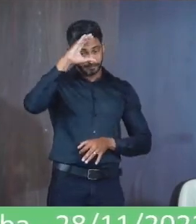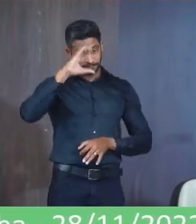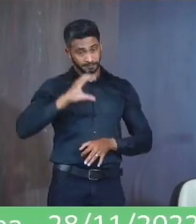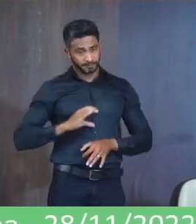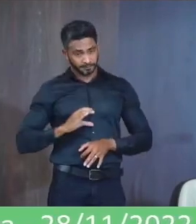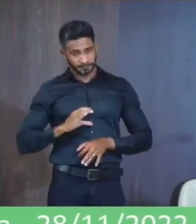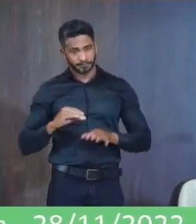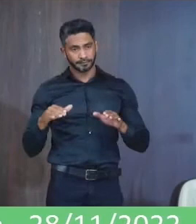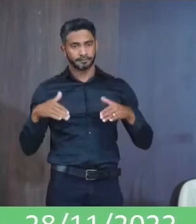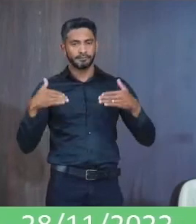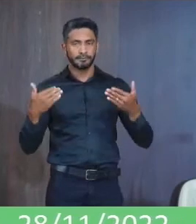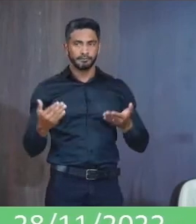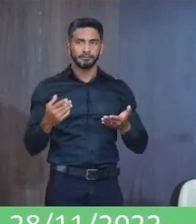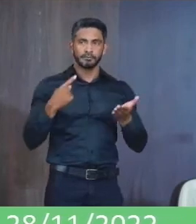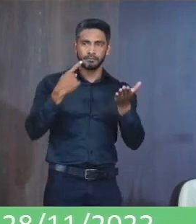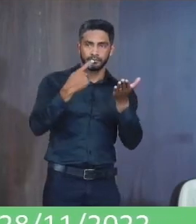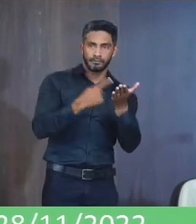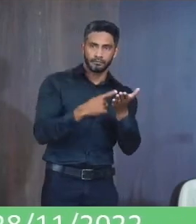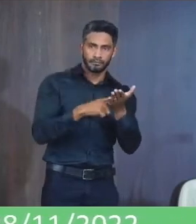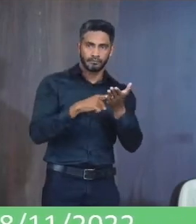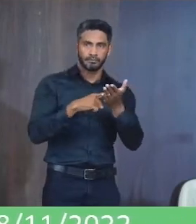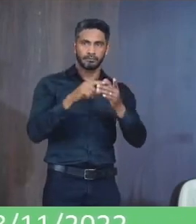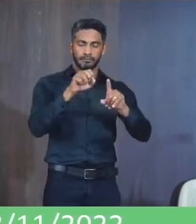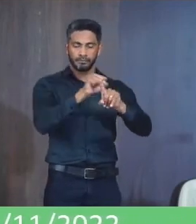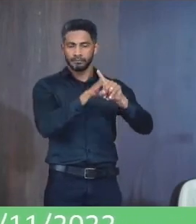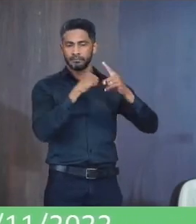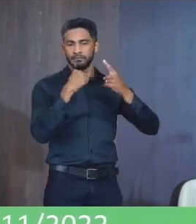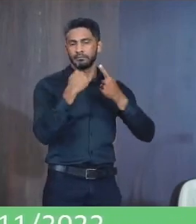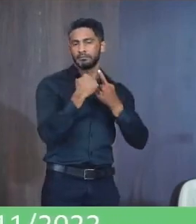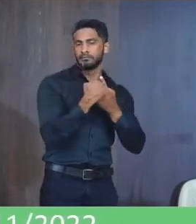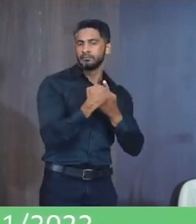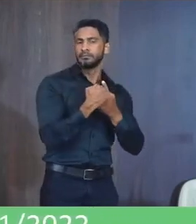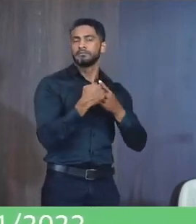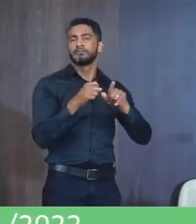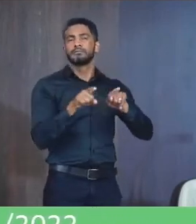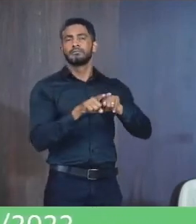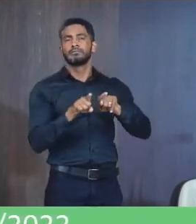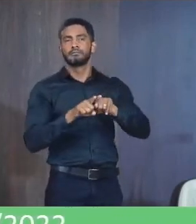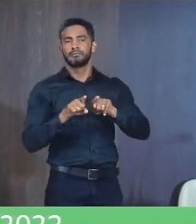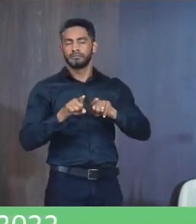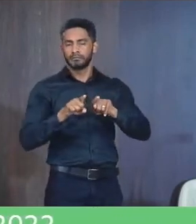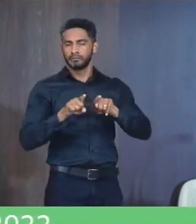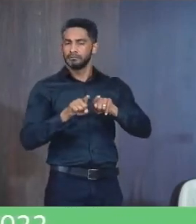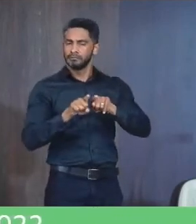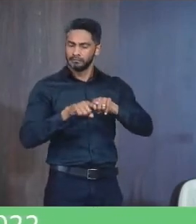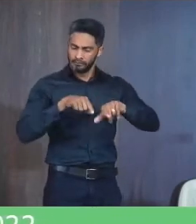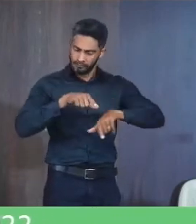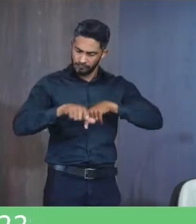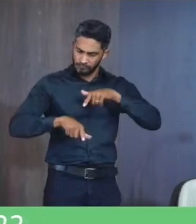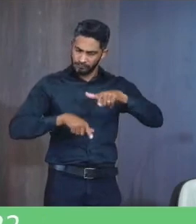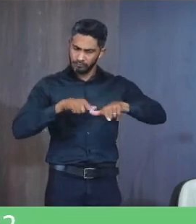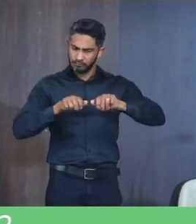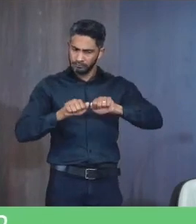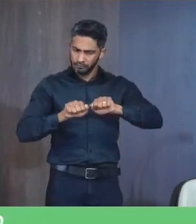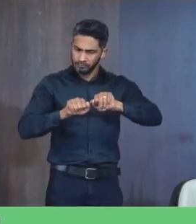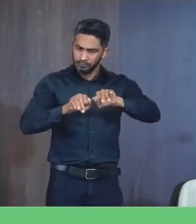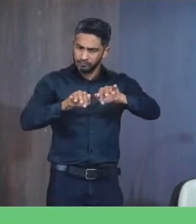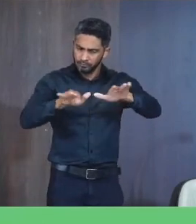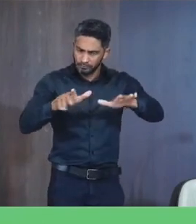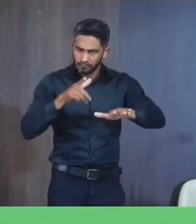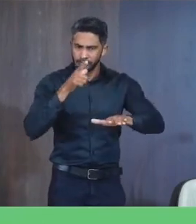Reiterando Nosso compromisso Com a sociedade E com a universalização Dos serviços De saneamento Informamos que